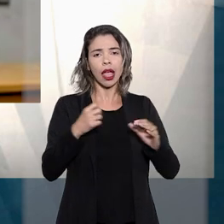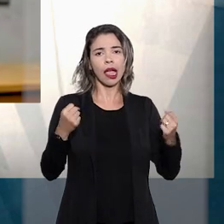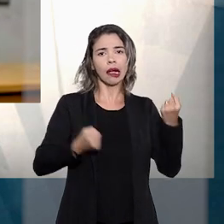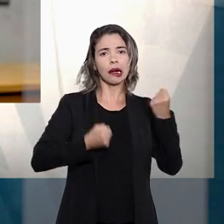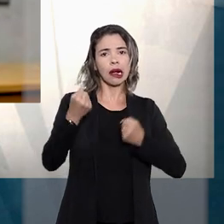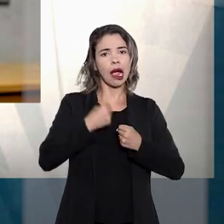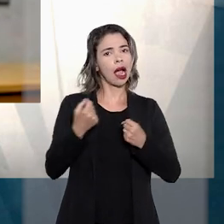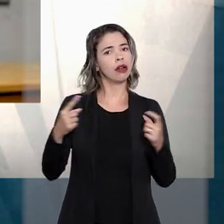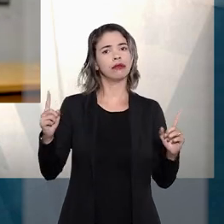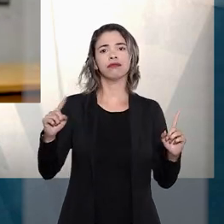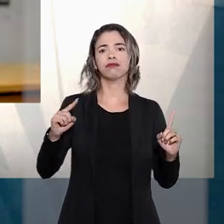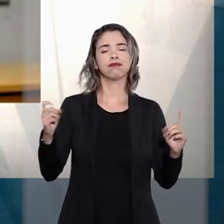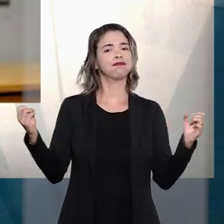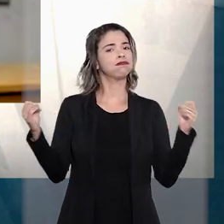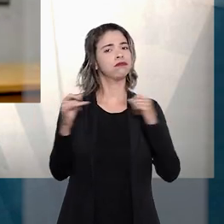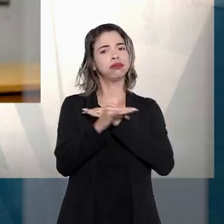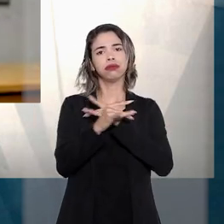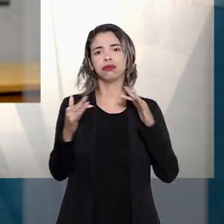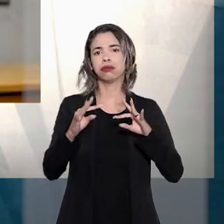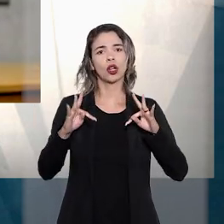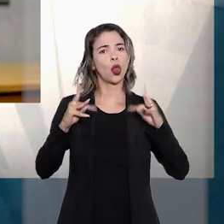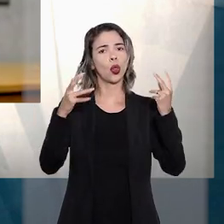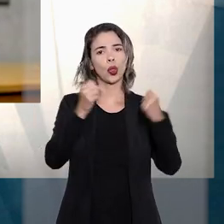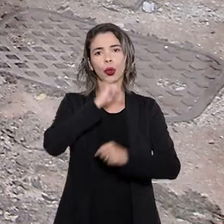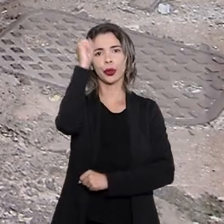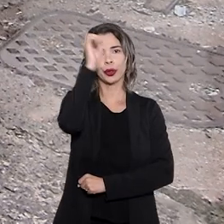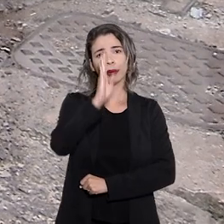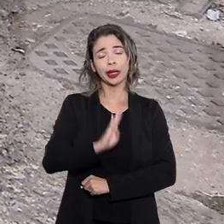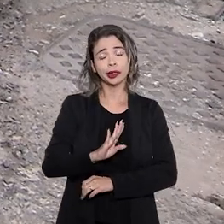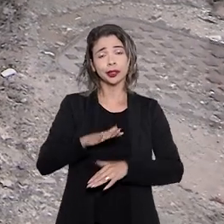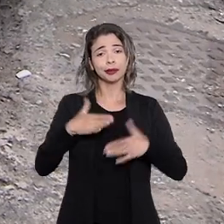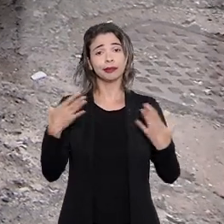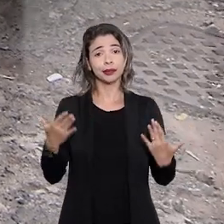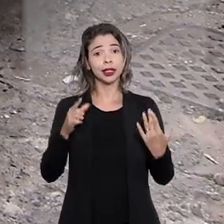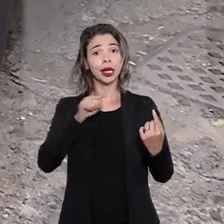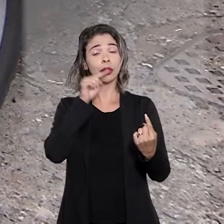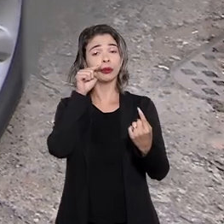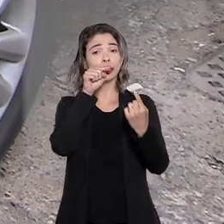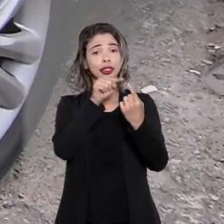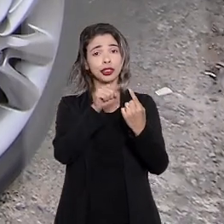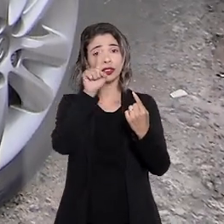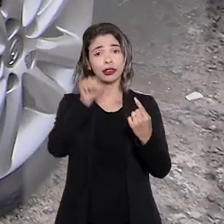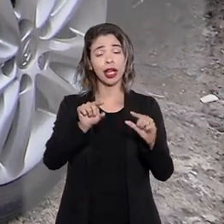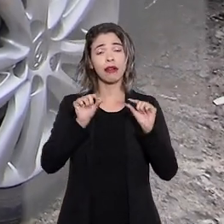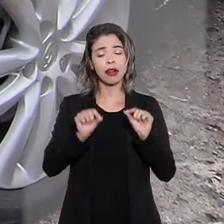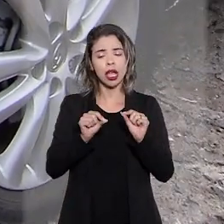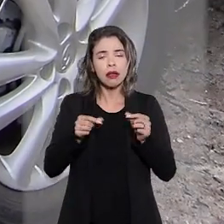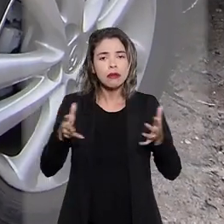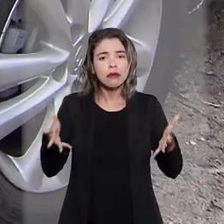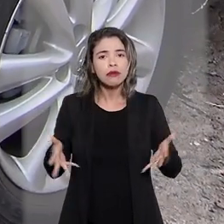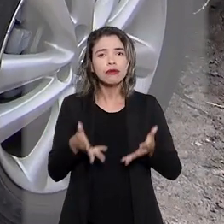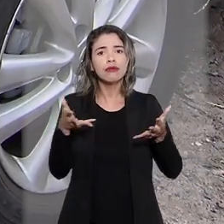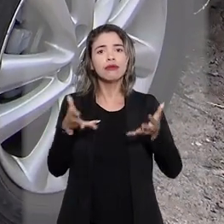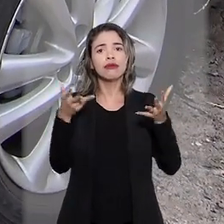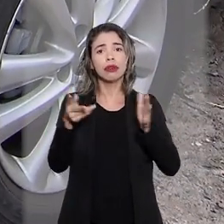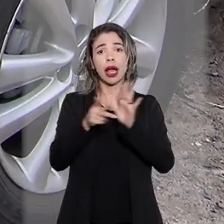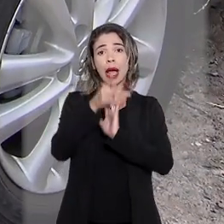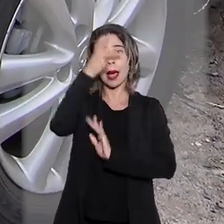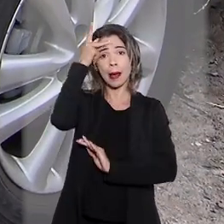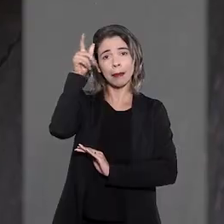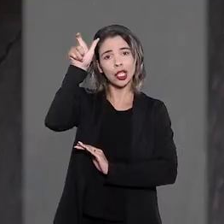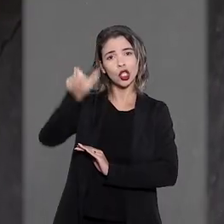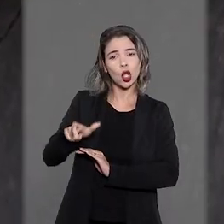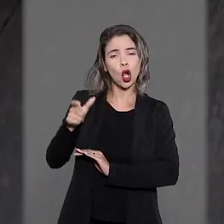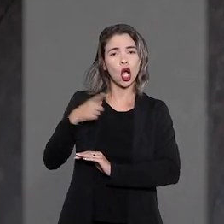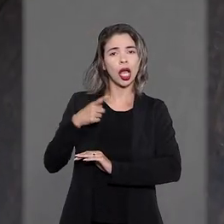a circulação de automóveis por todo o território nacional. Também ressaltou que o objetivo da norma é beneficiar a